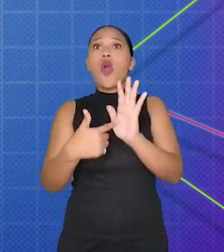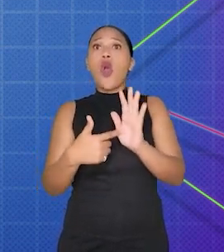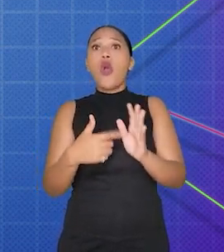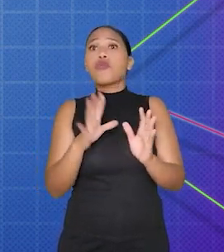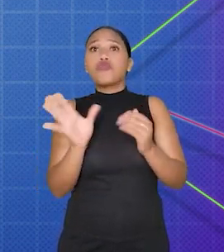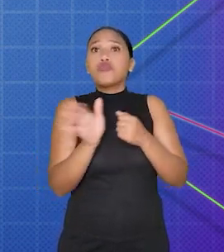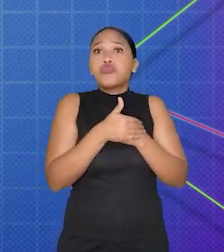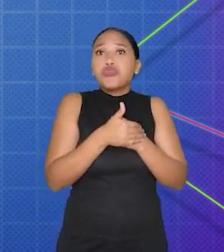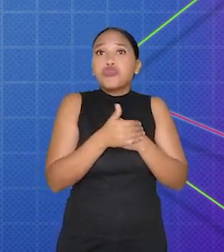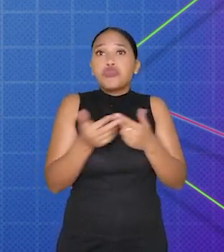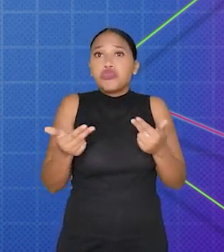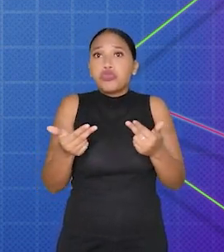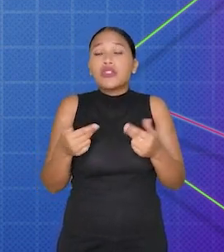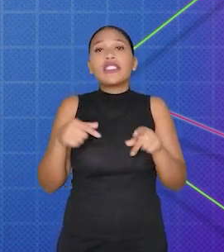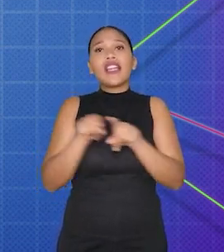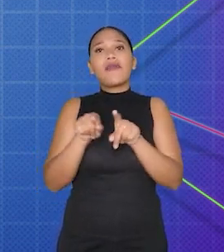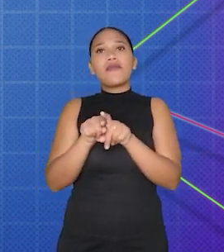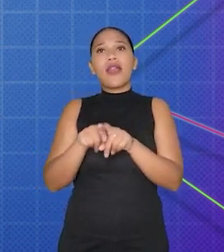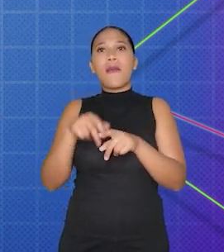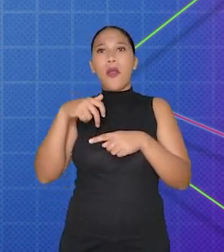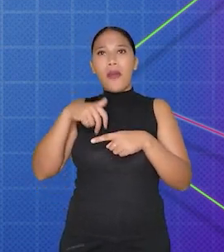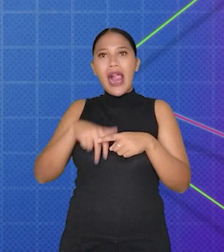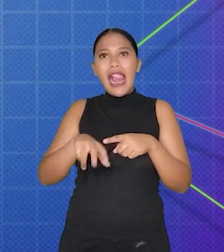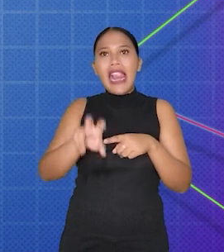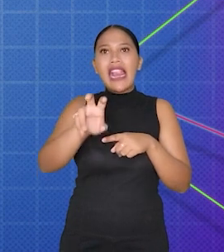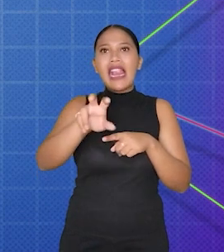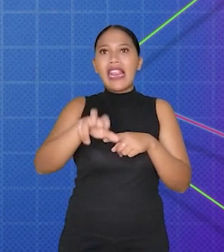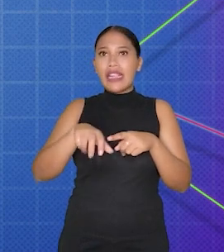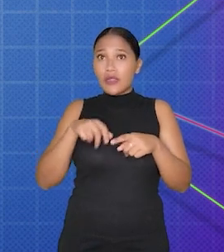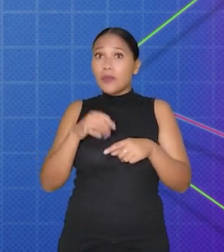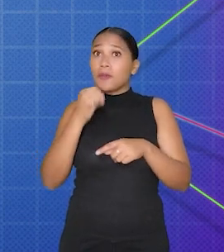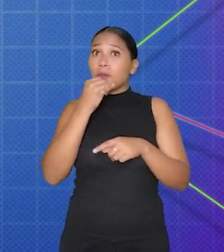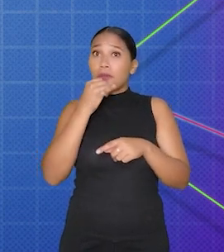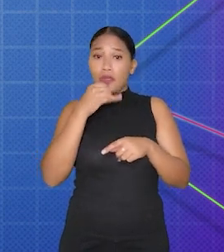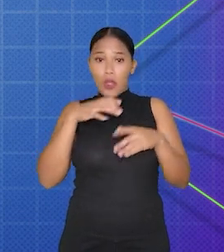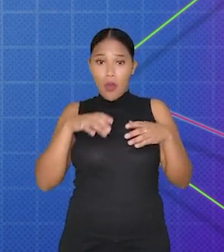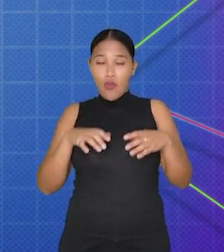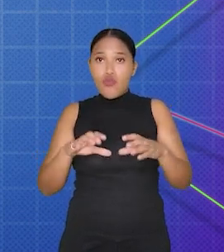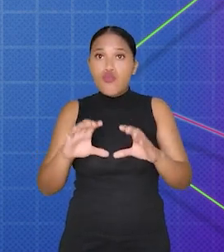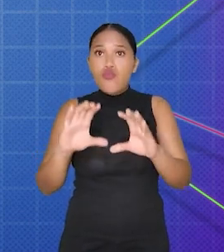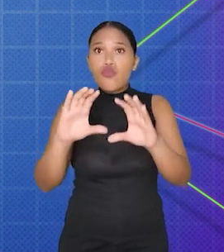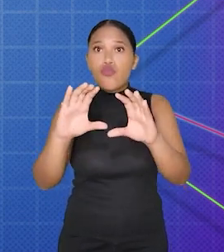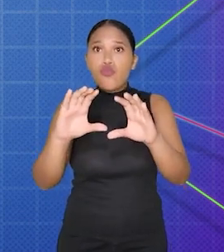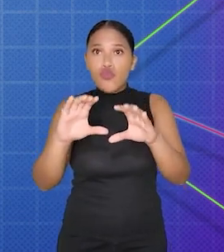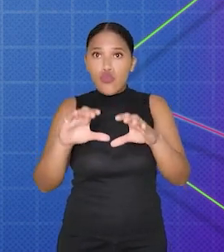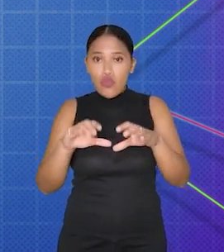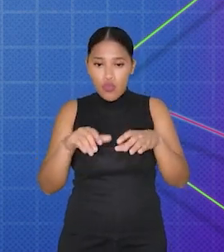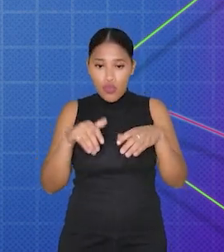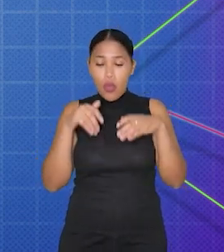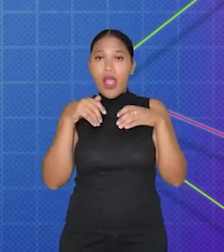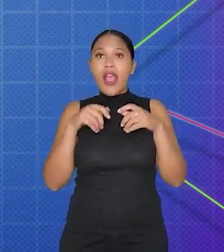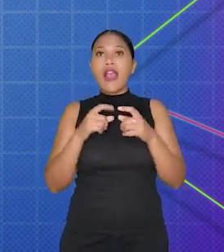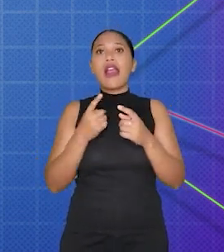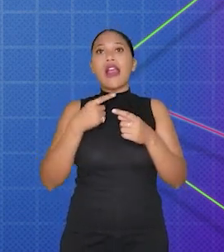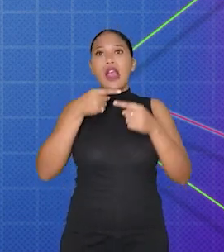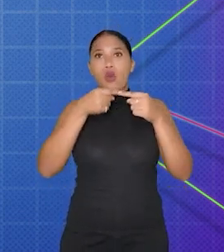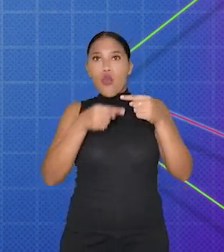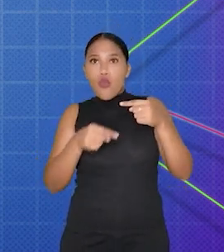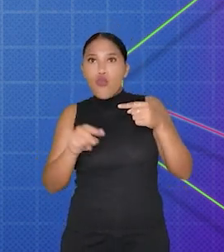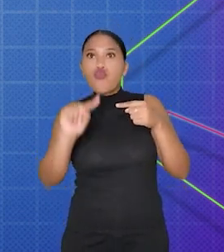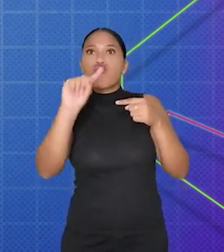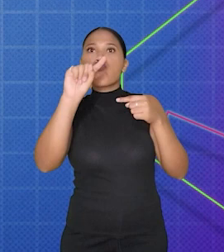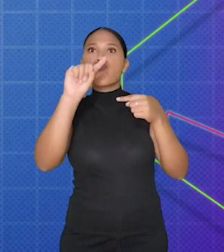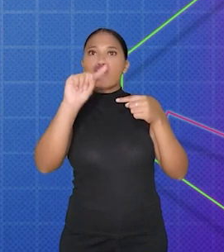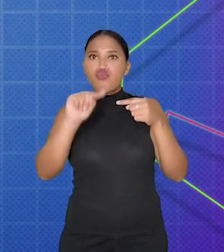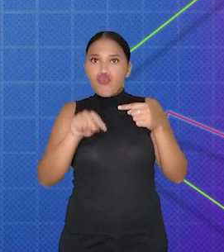revelar conteúdo oculto, e o comportamento de balanço, que faz com que o objeto se mova para frente e para trás em uma trajetória curva.